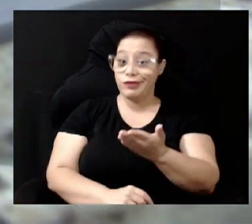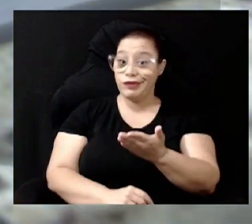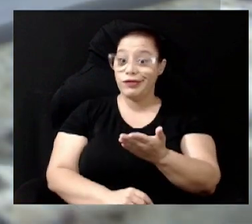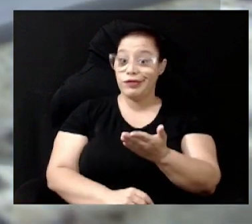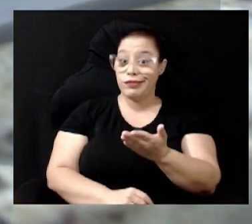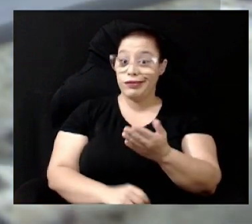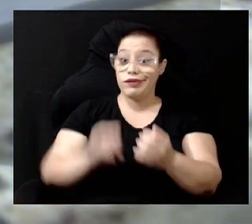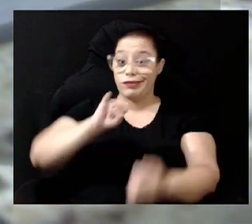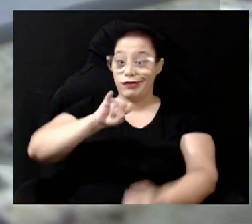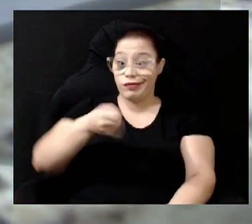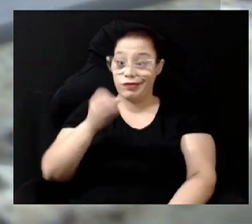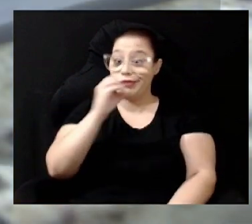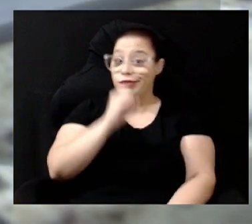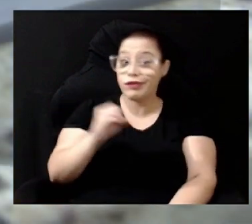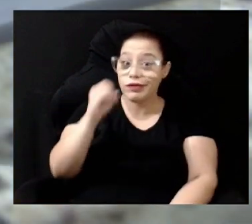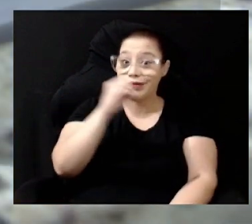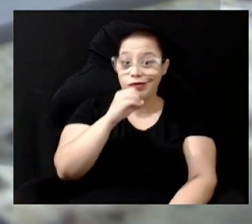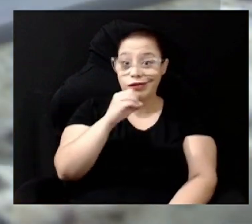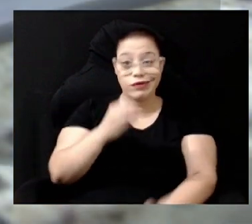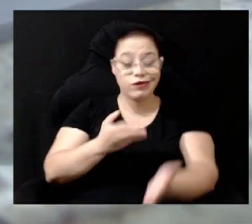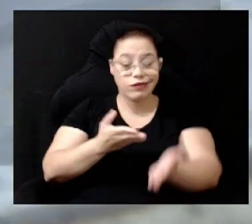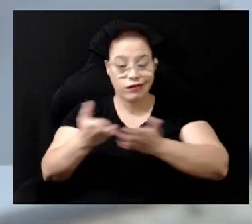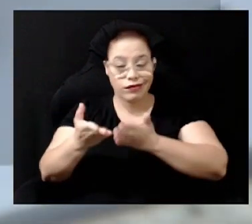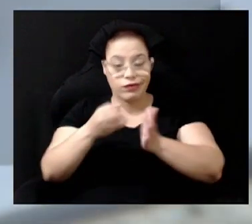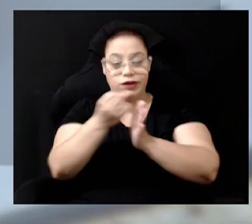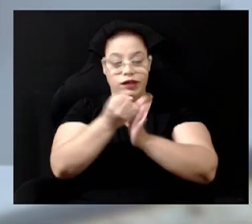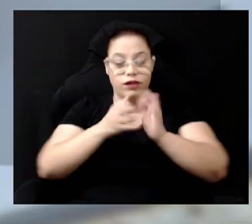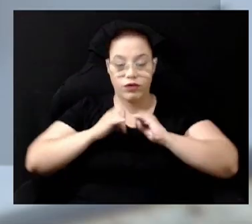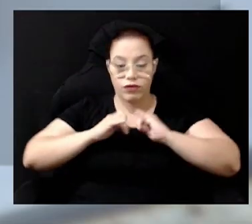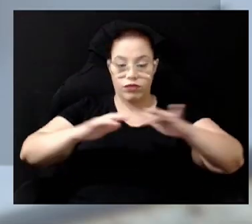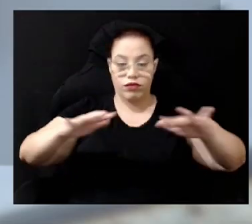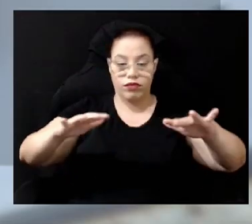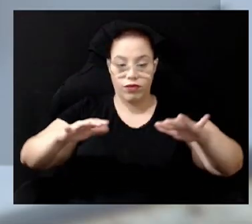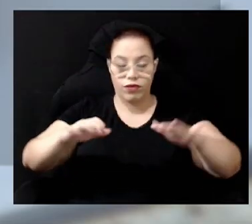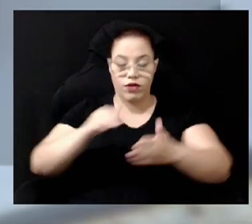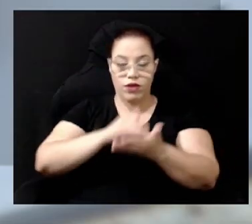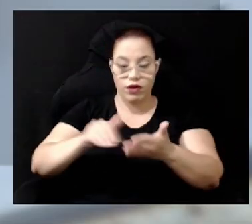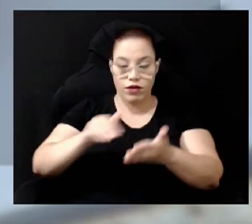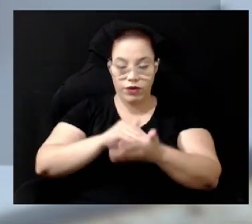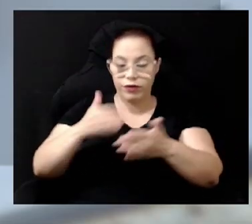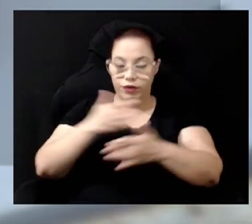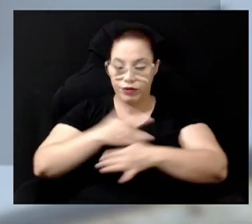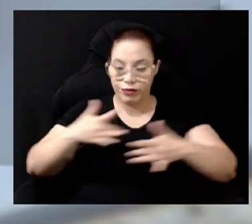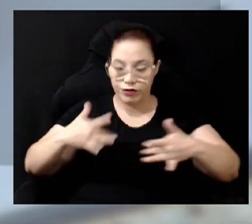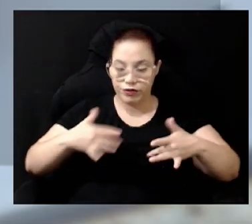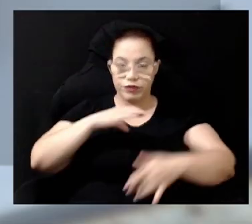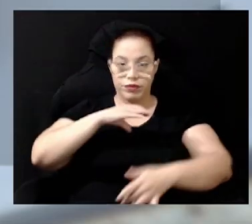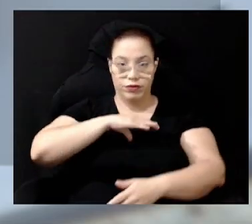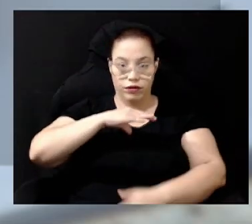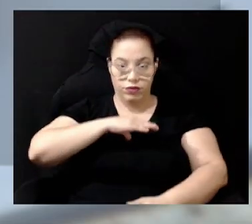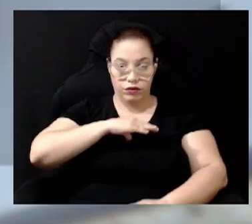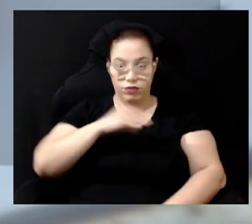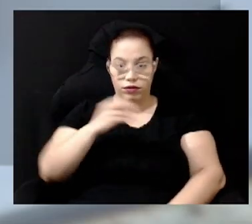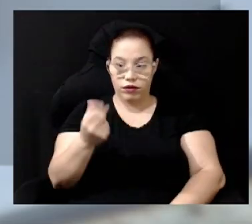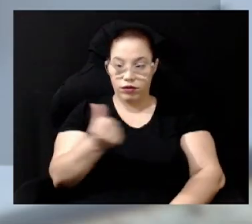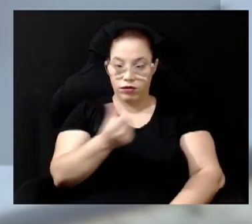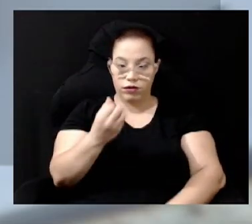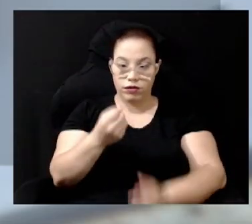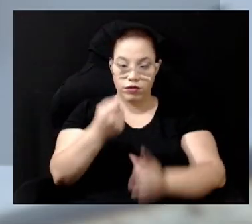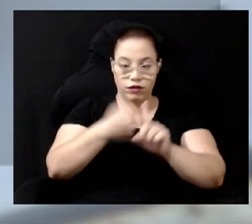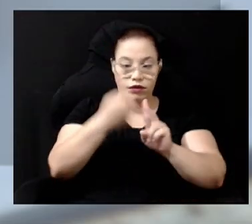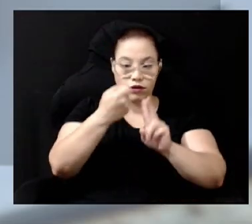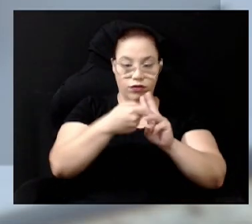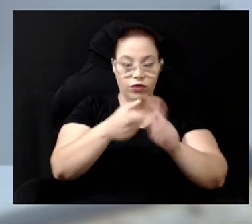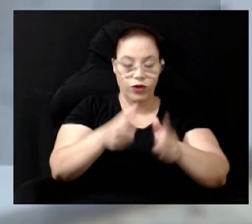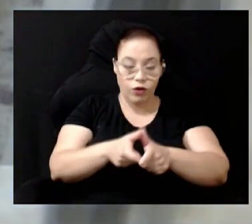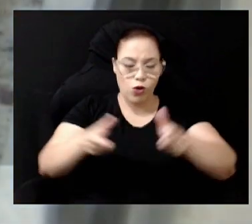outubro conforme os dados divulgados pela Secretaria de Saúde do município Em dez meses esse é o maior número de